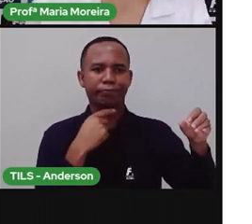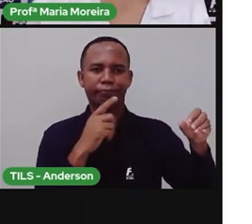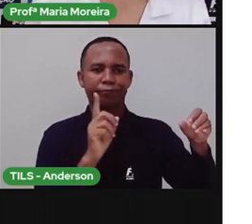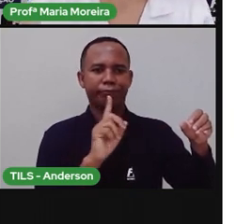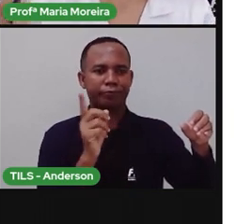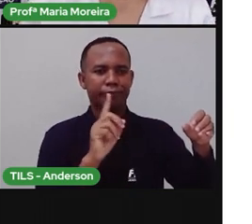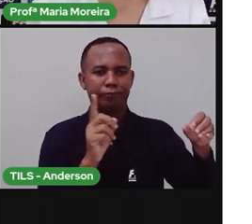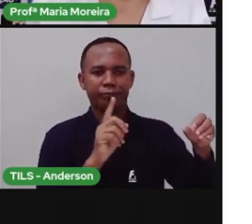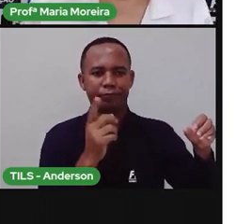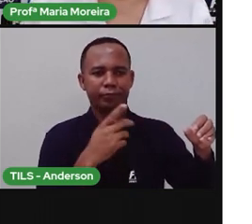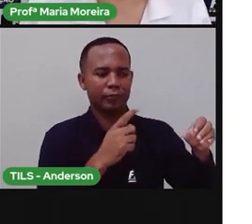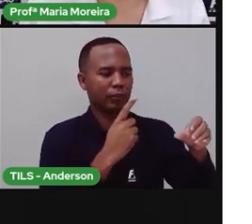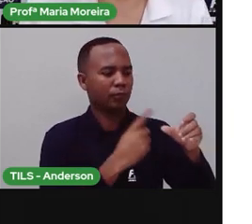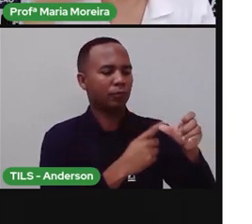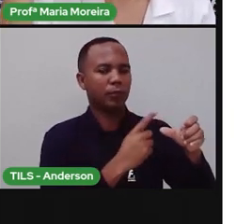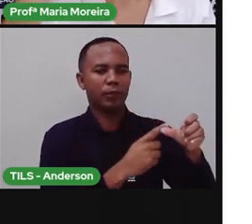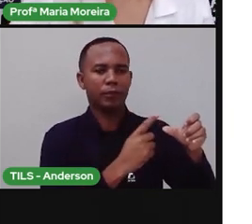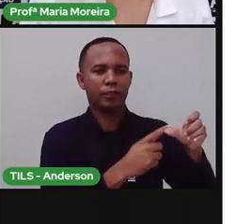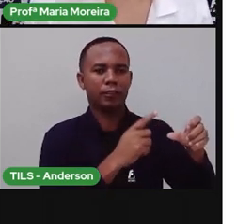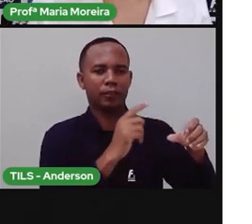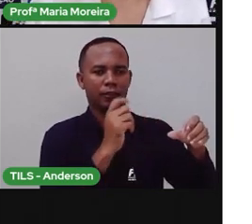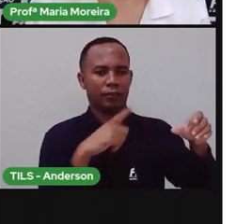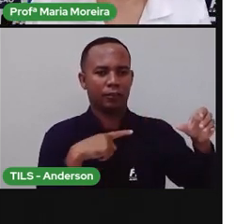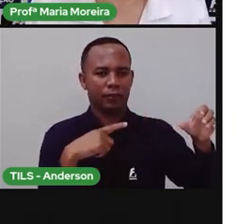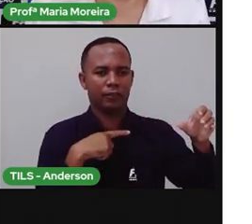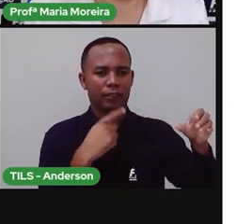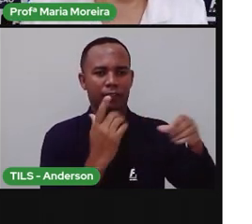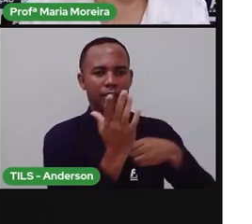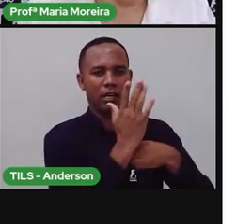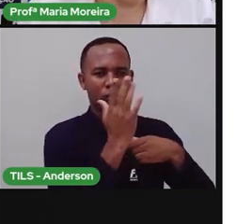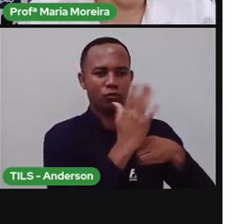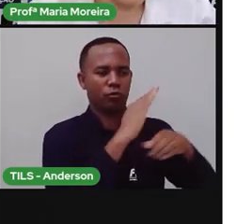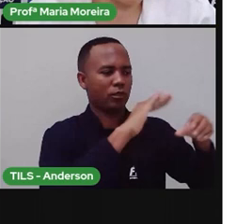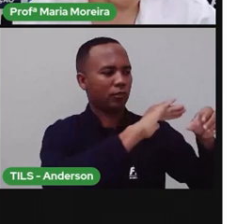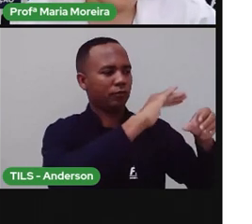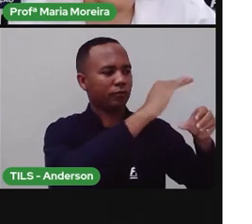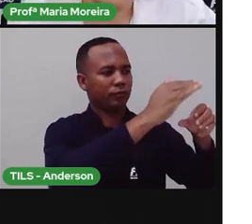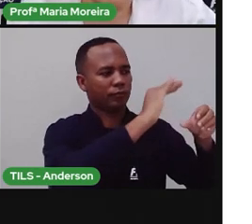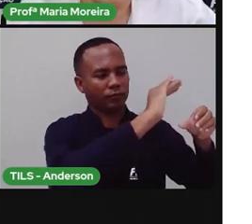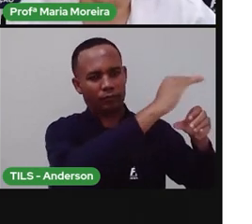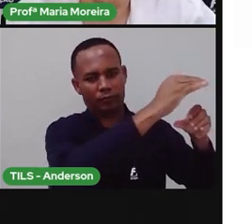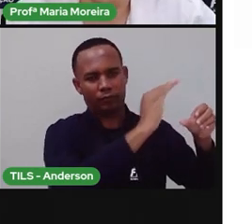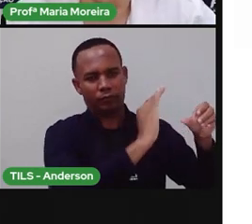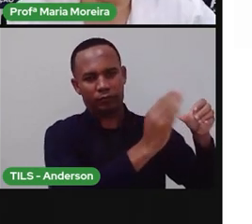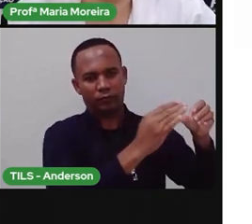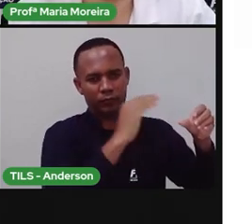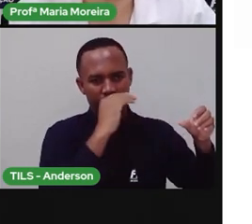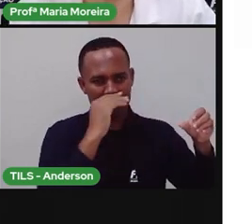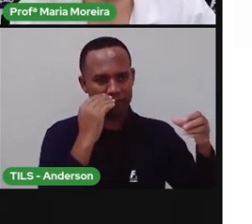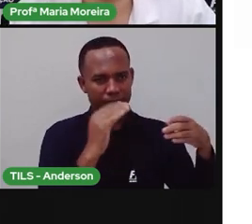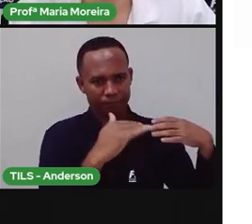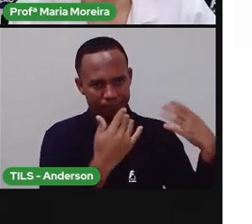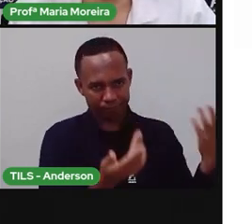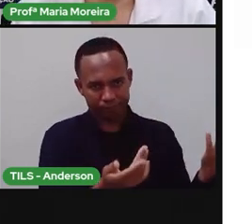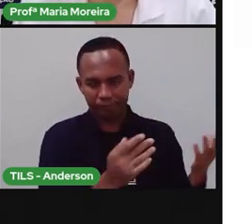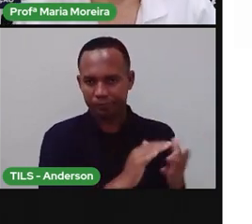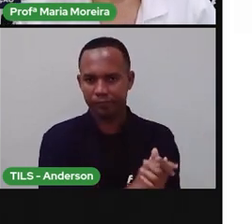Grandes prejuízos e grandes perdas, né? Porque o meteoro caindo na Terra, ele vai causar várias e várias destruições e mortes também.